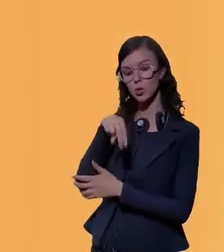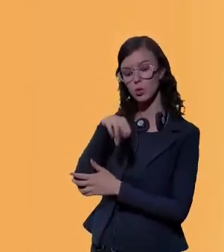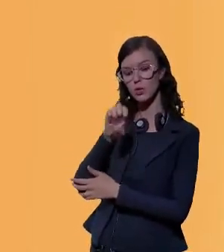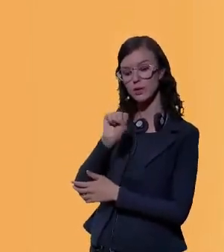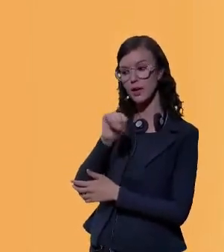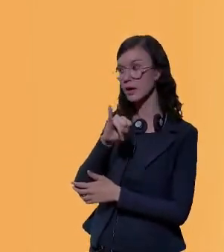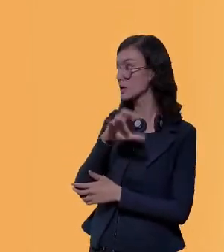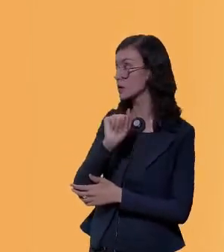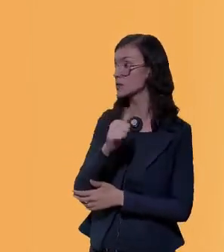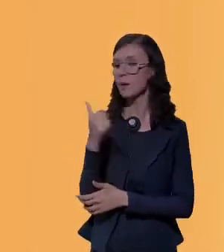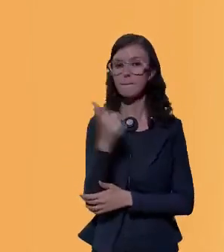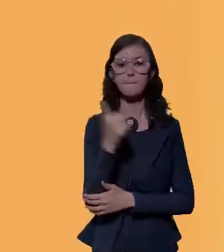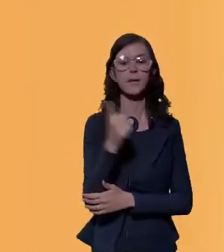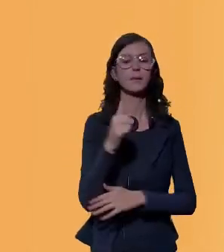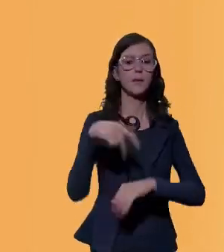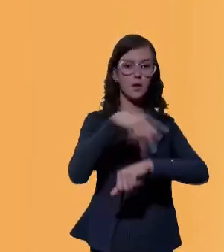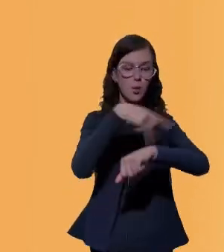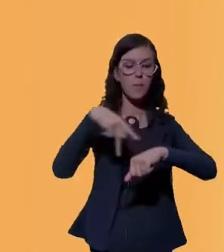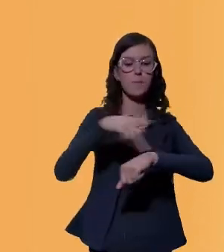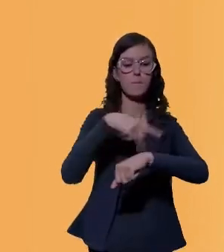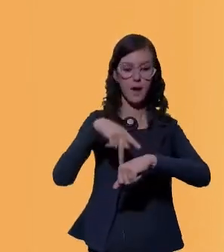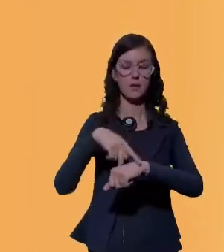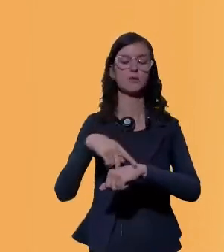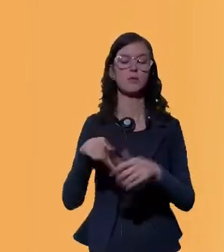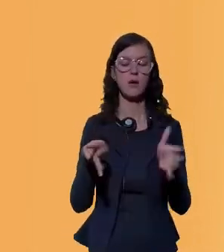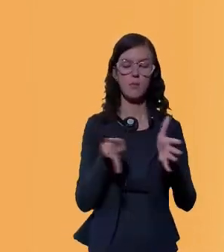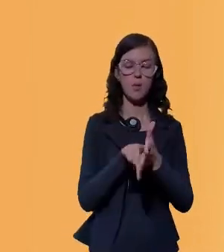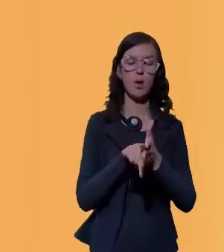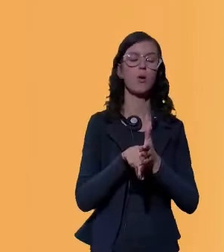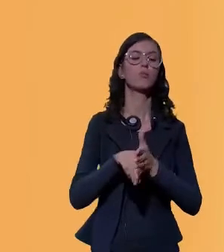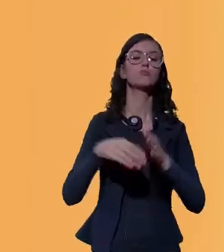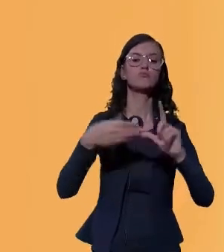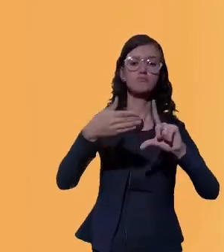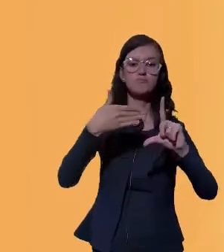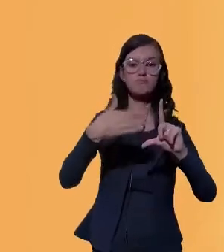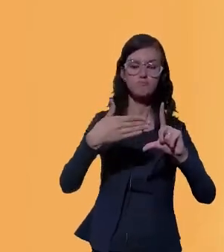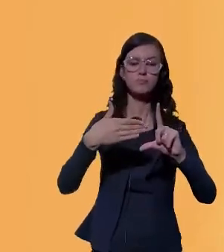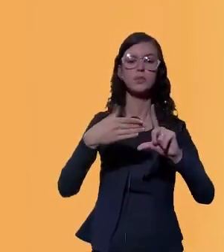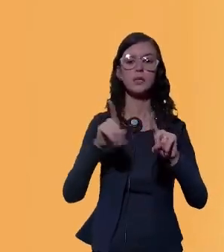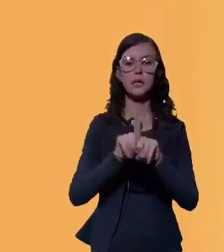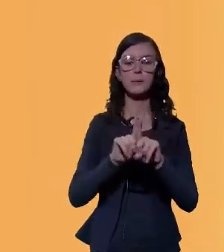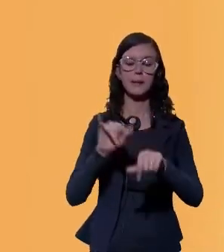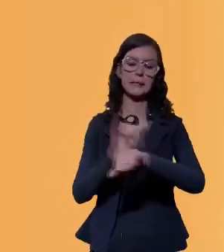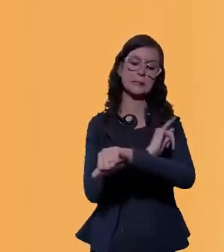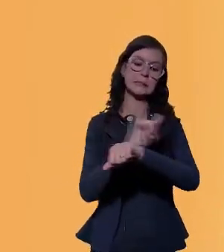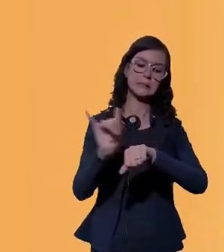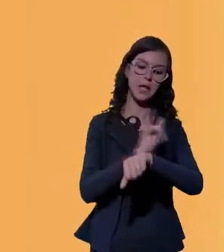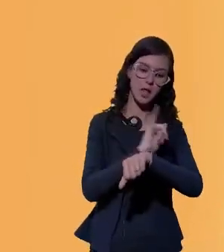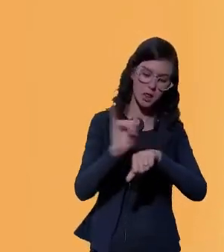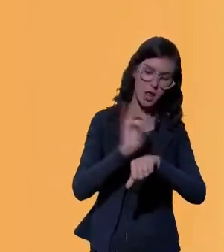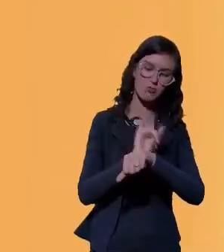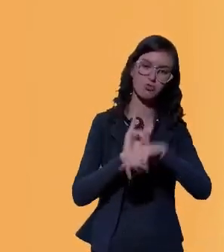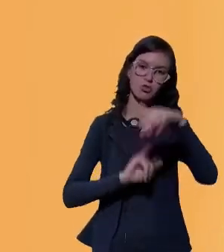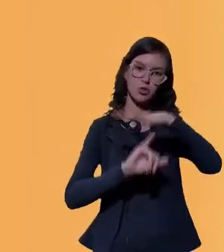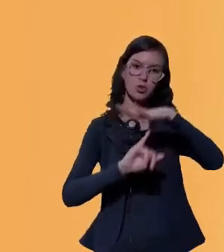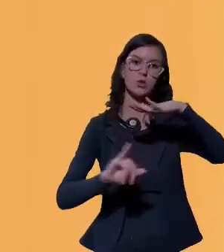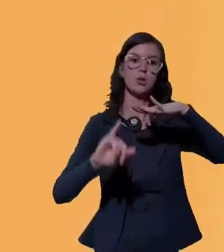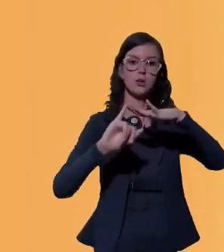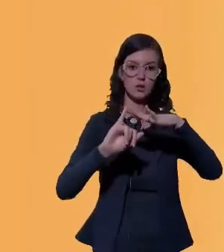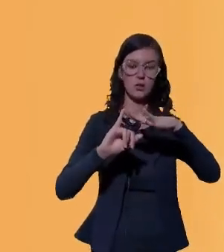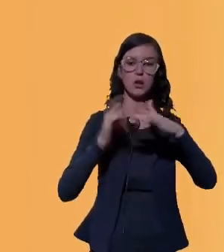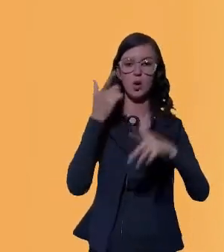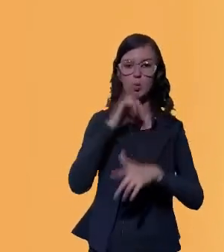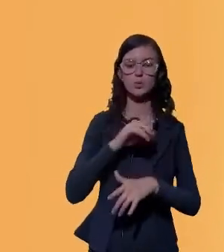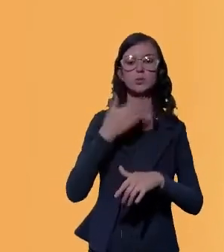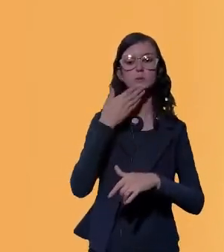uma estrutura nacional de financiamento integrada, estratégias de financiamento e mecanismos institucionais foram criados